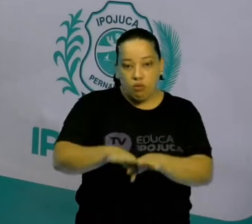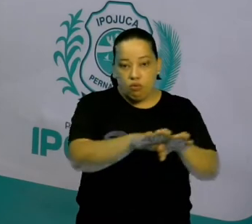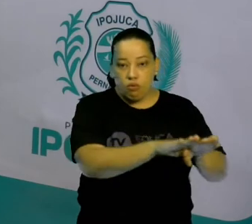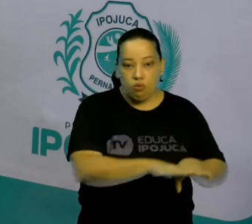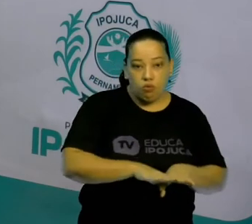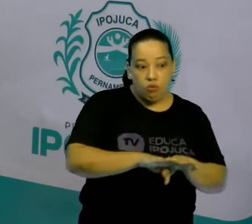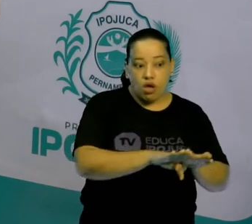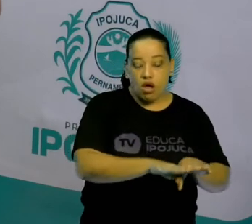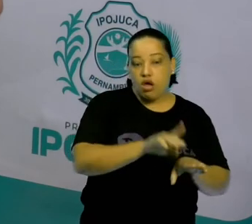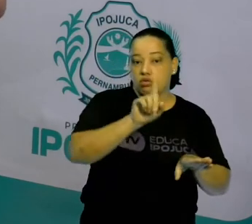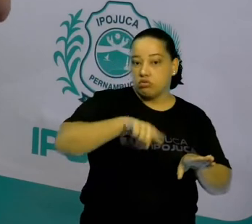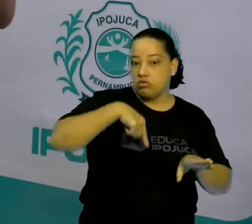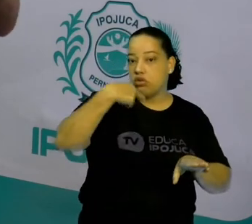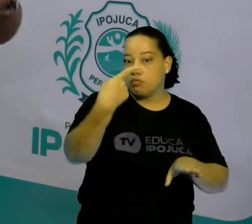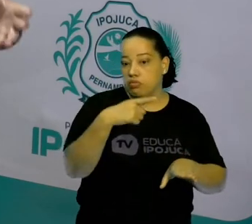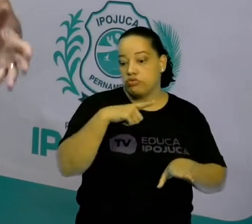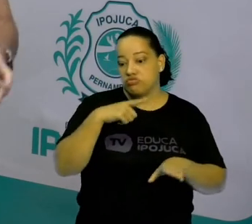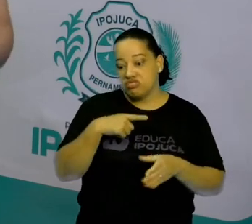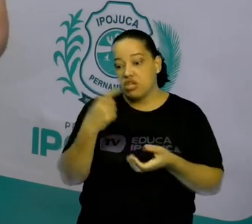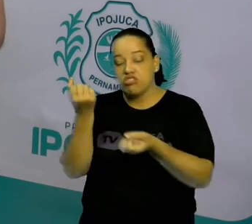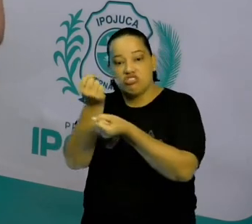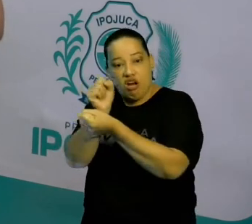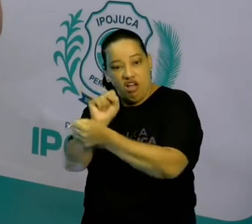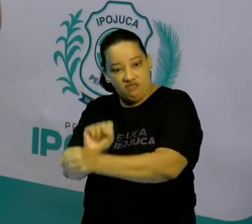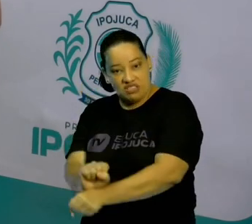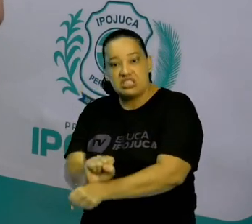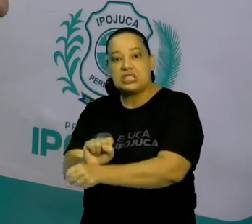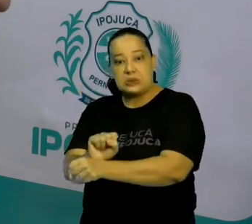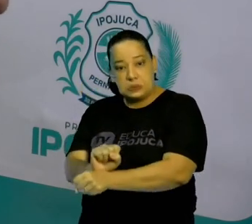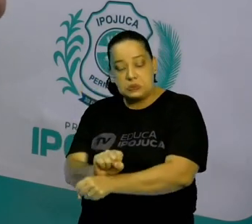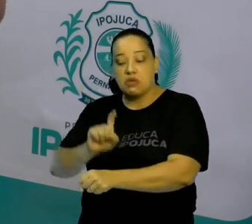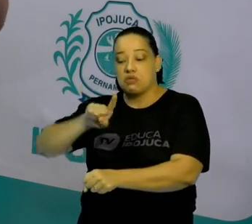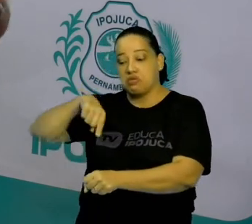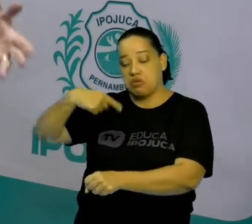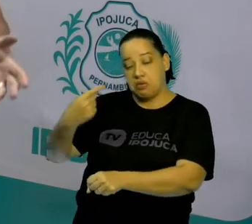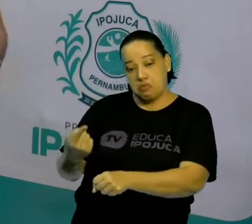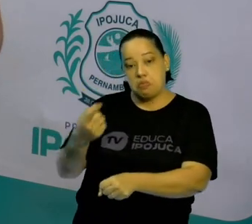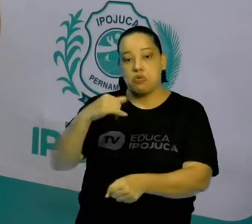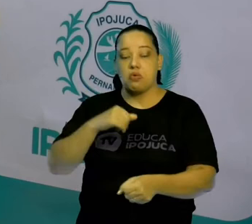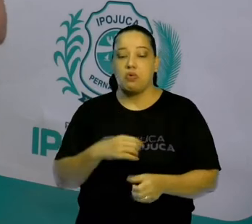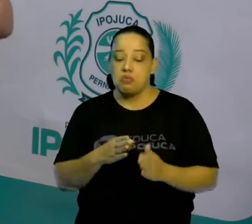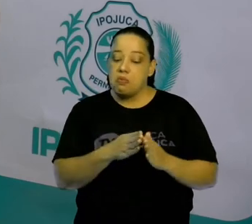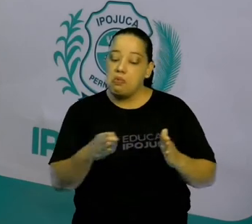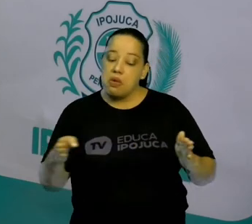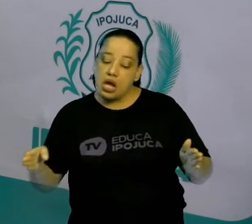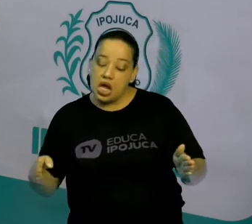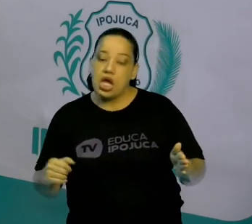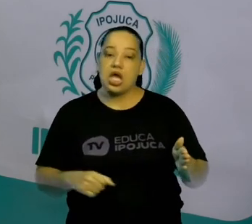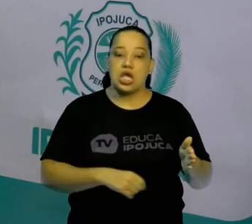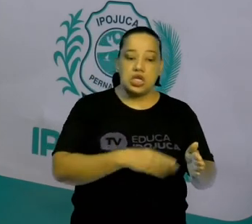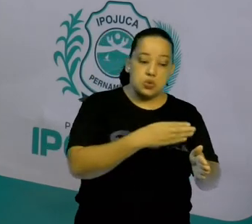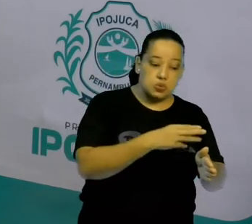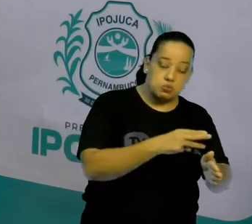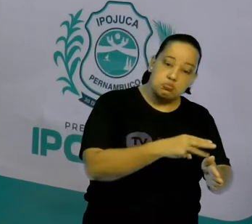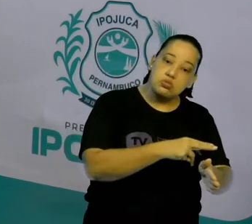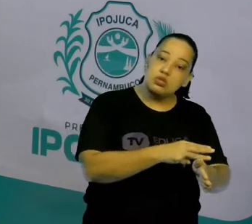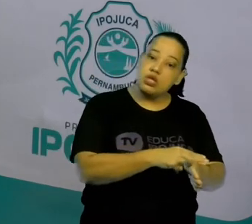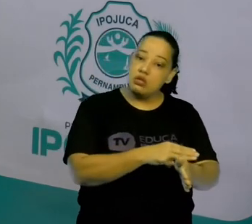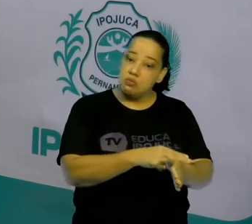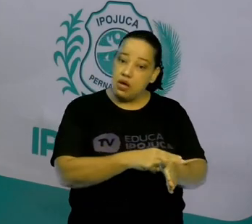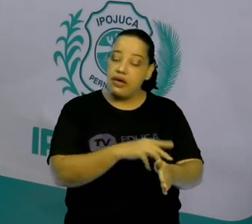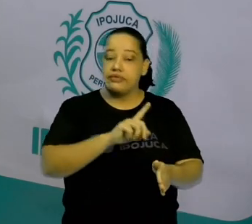momento em que houve a escravidão clássica. Depois veio a Idade Média, depois a Antiguidade,